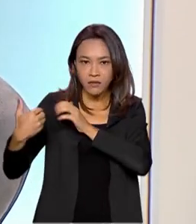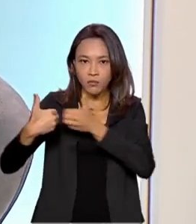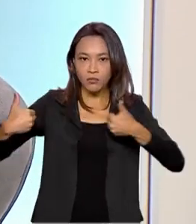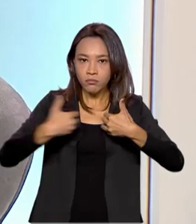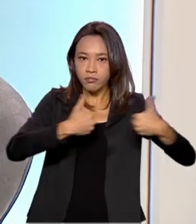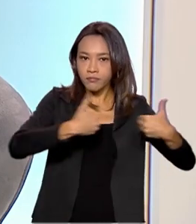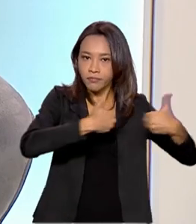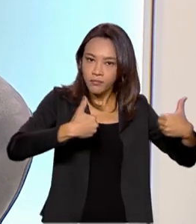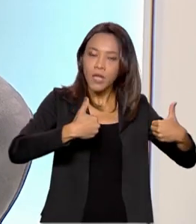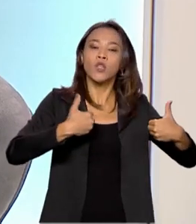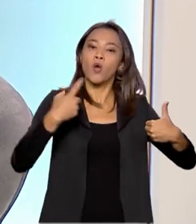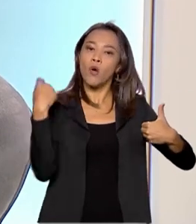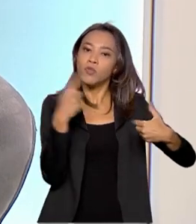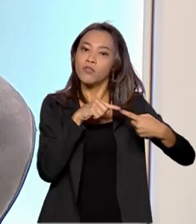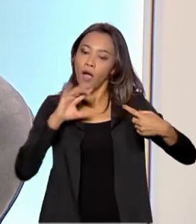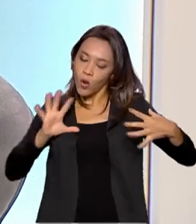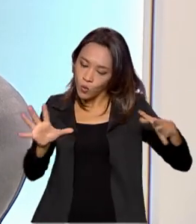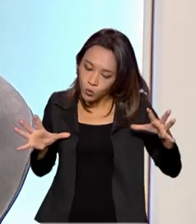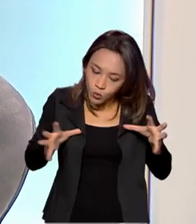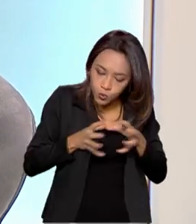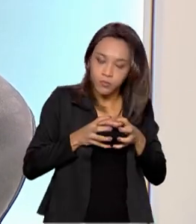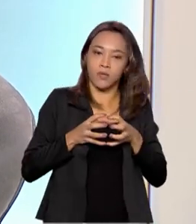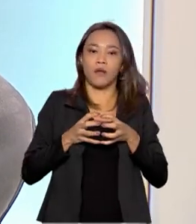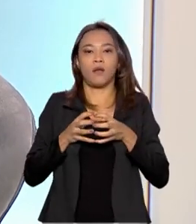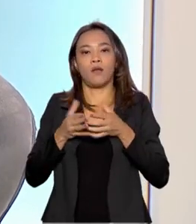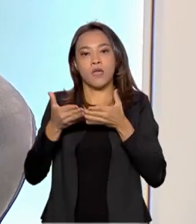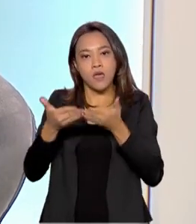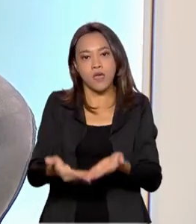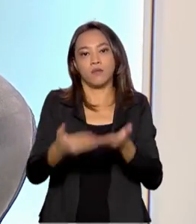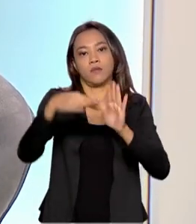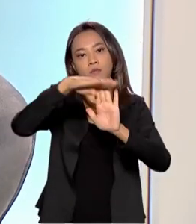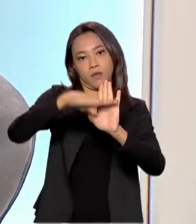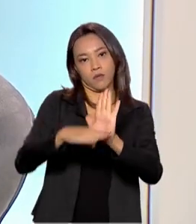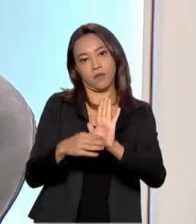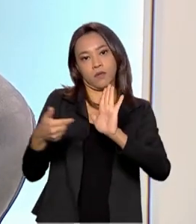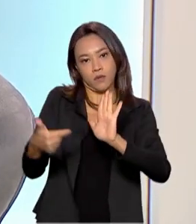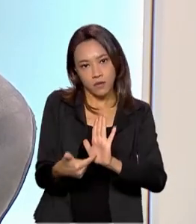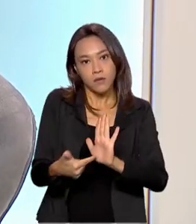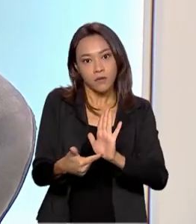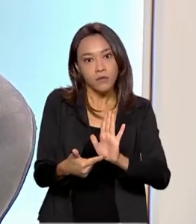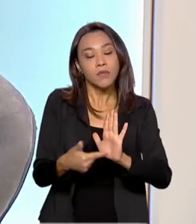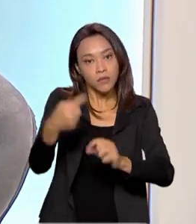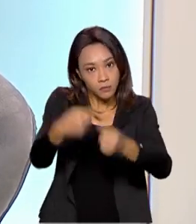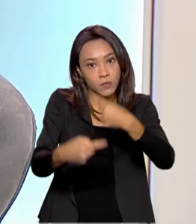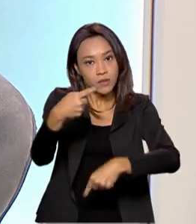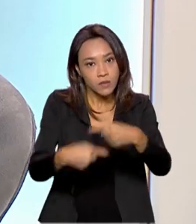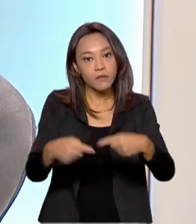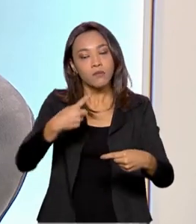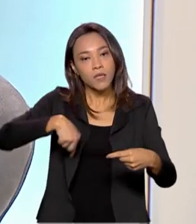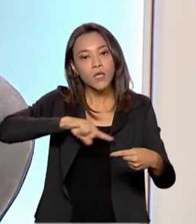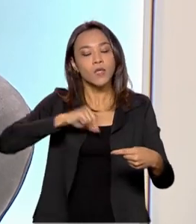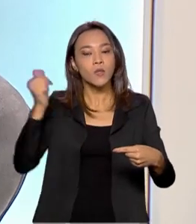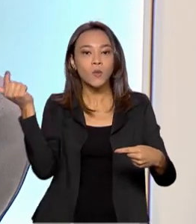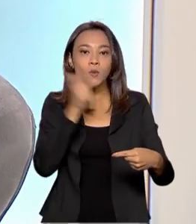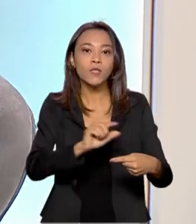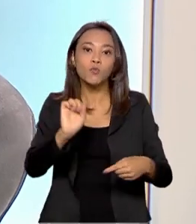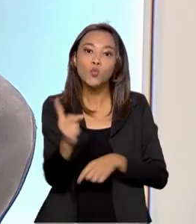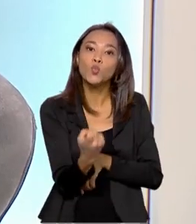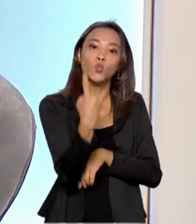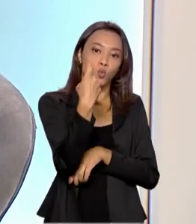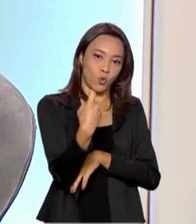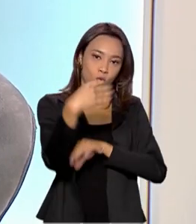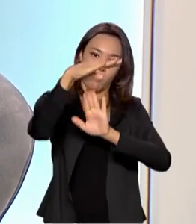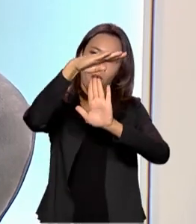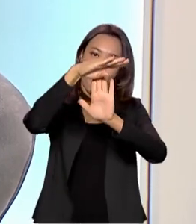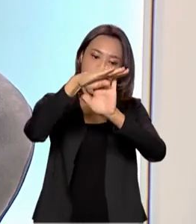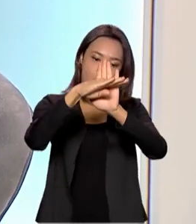e outros. Então, o combustível do futuro também, ele vai integrar todas essas políticas para que a gente possa ter um único vetor